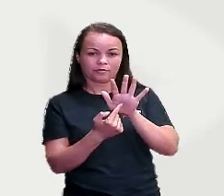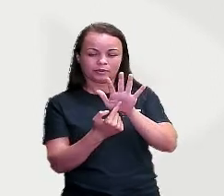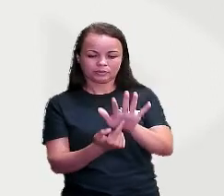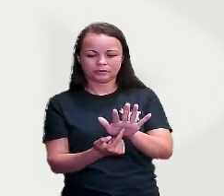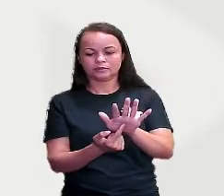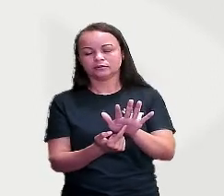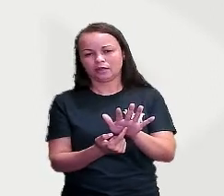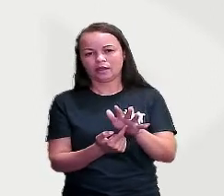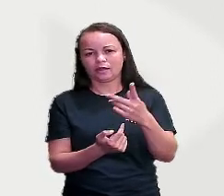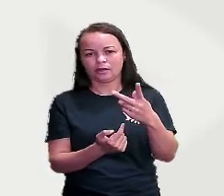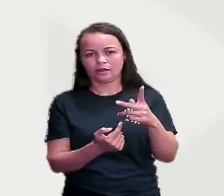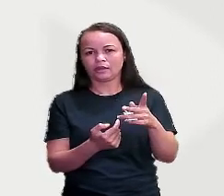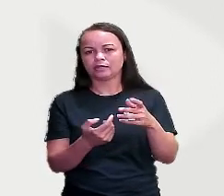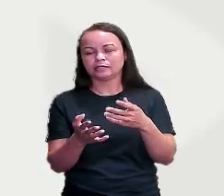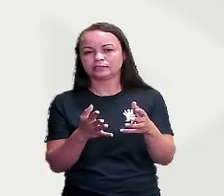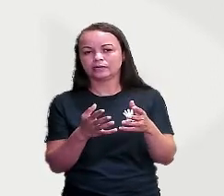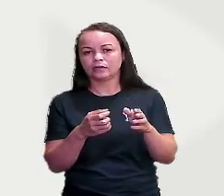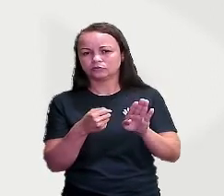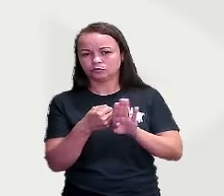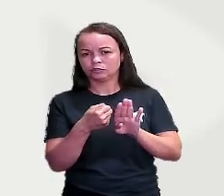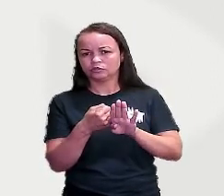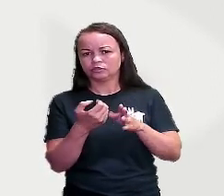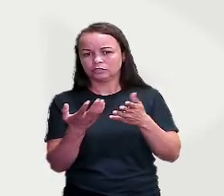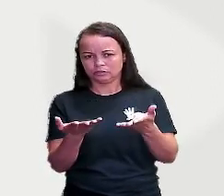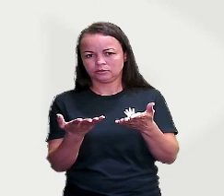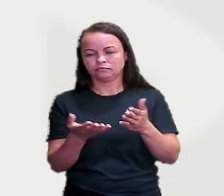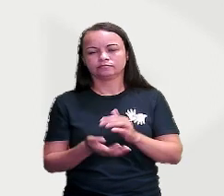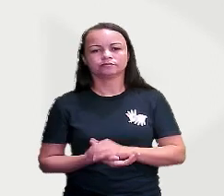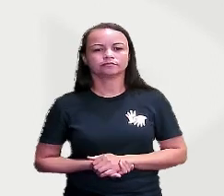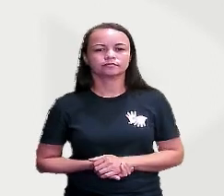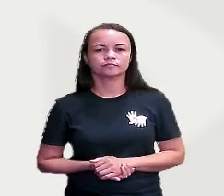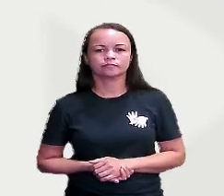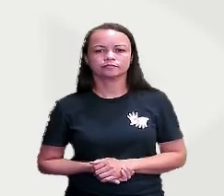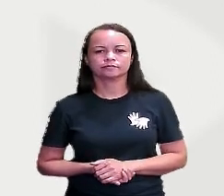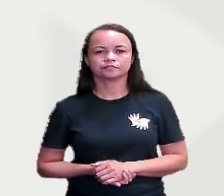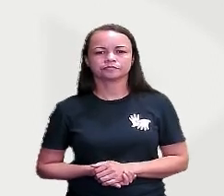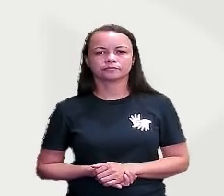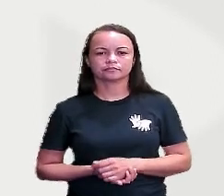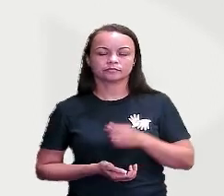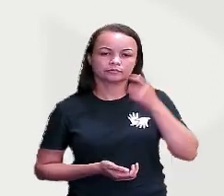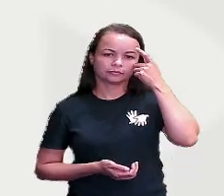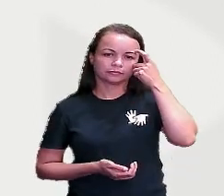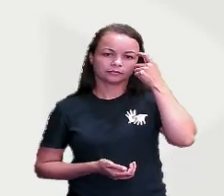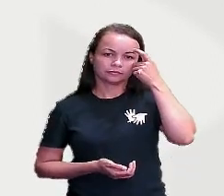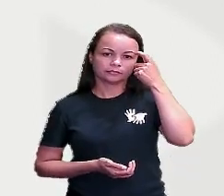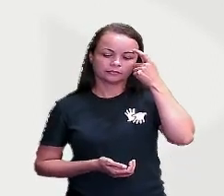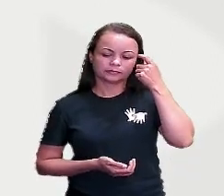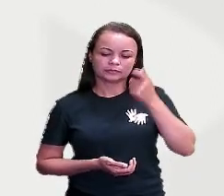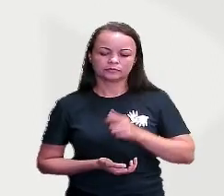essa, no caso, essa entidade, é um substantivo, tá bom?